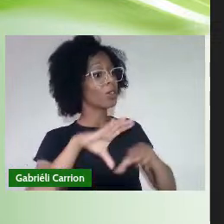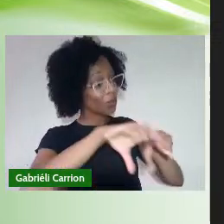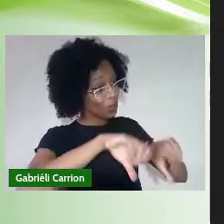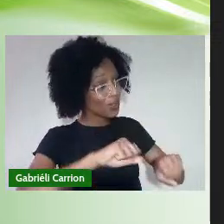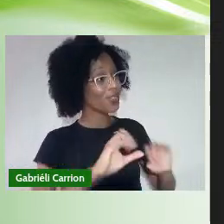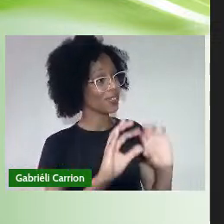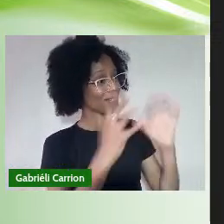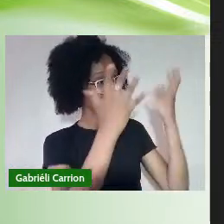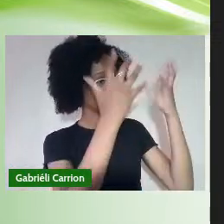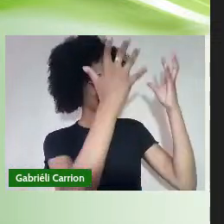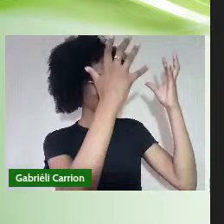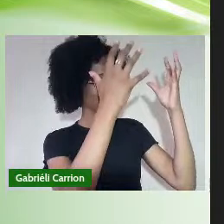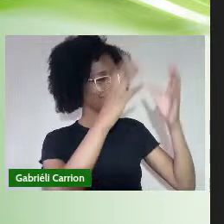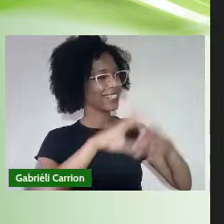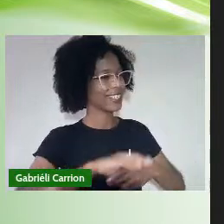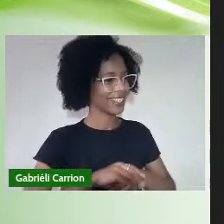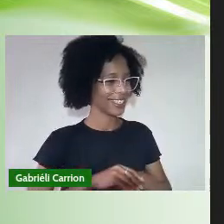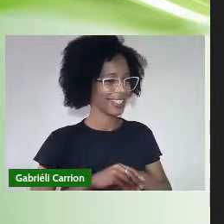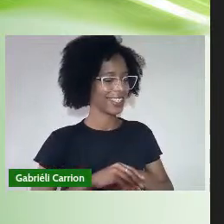Parabéns